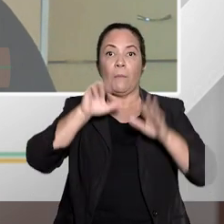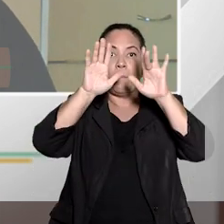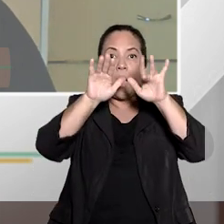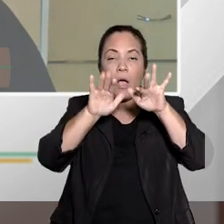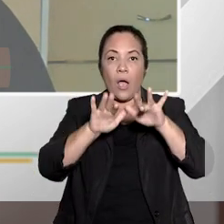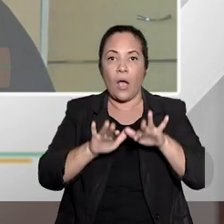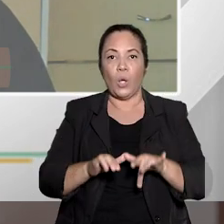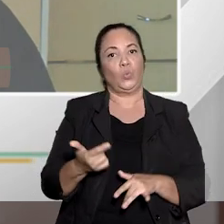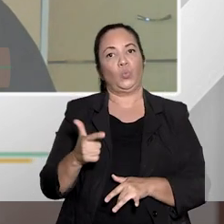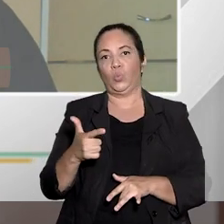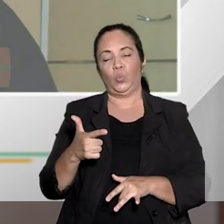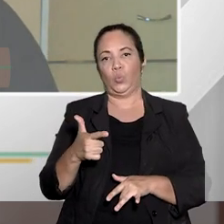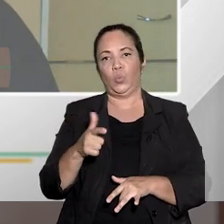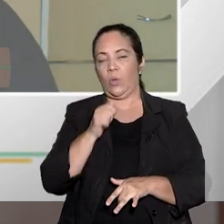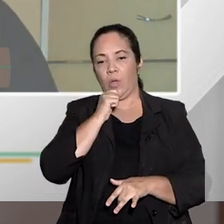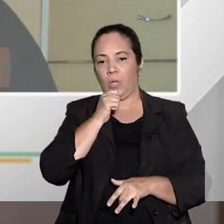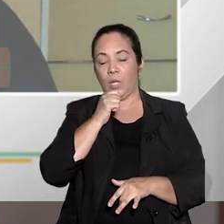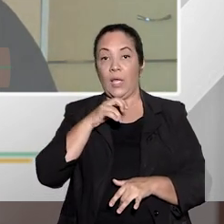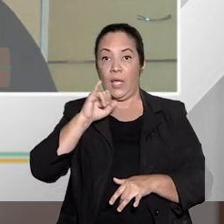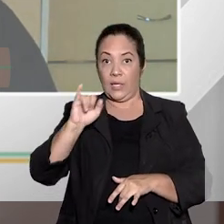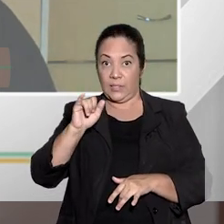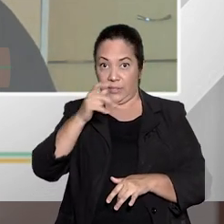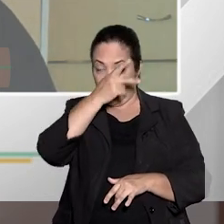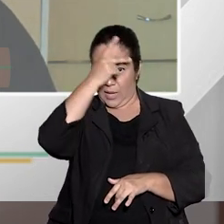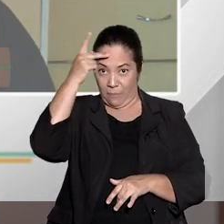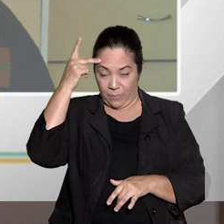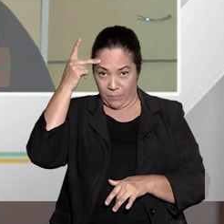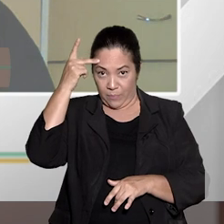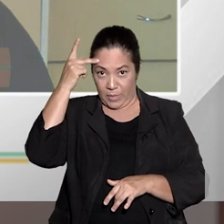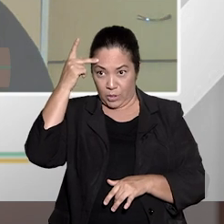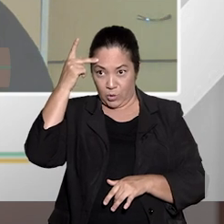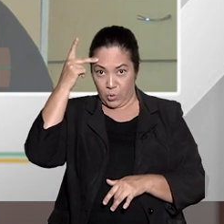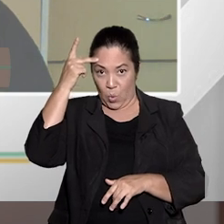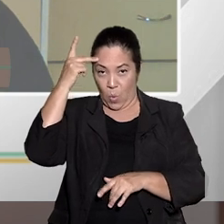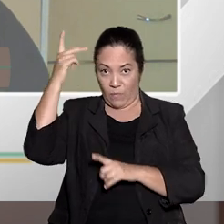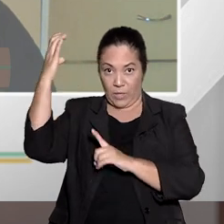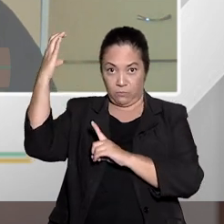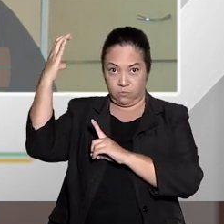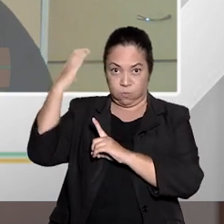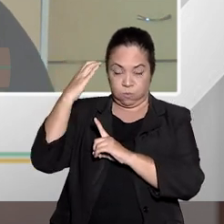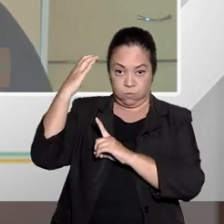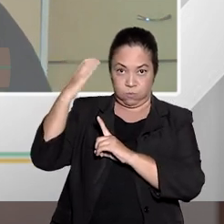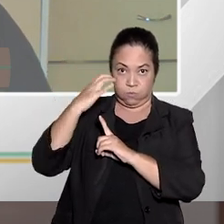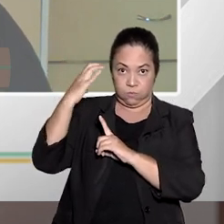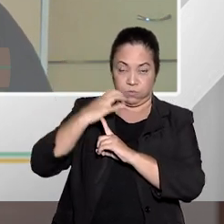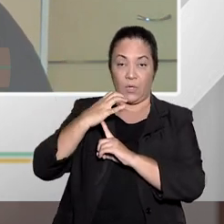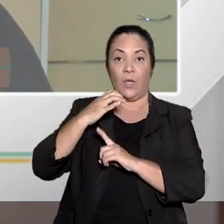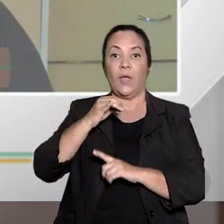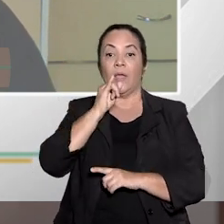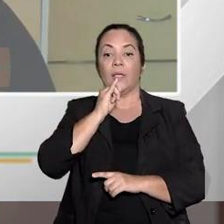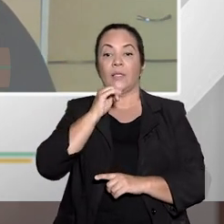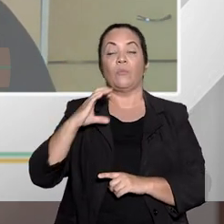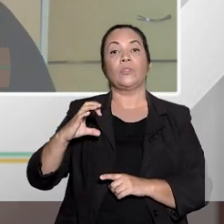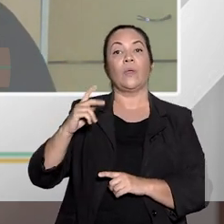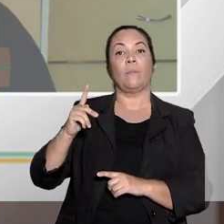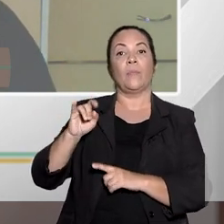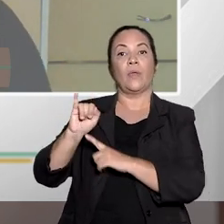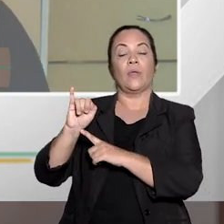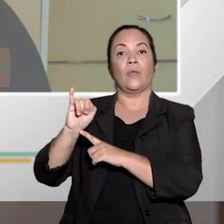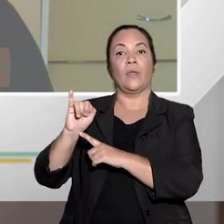lista. toda vez que a pessoa tiver com uma ameaça de sofrer alguma coação. No exemplo da CPI, a